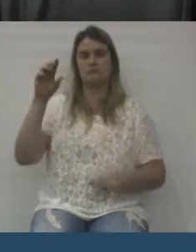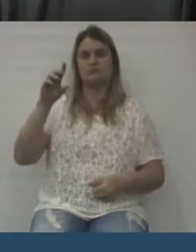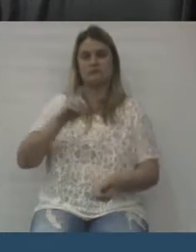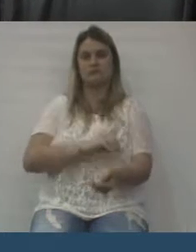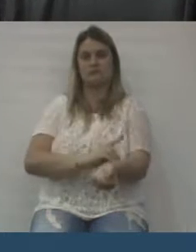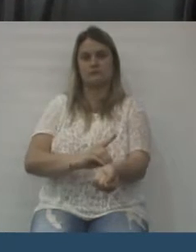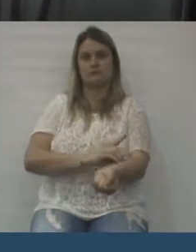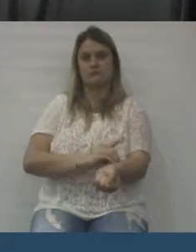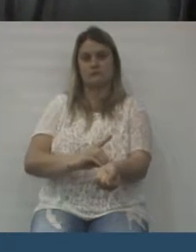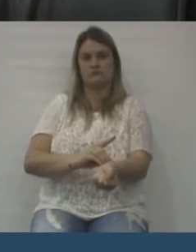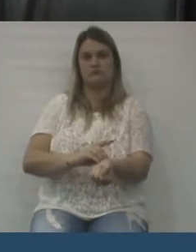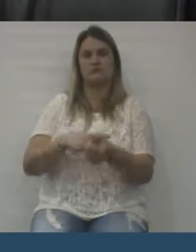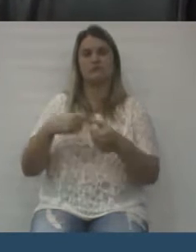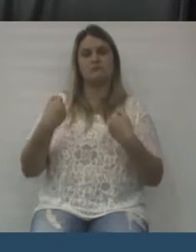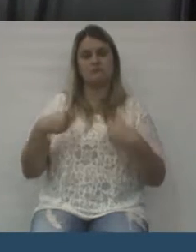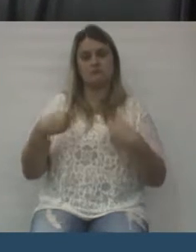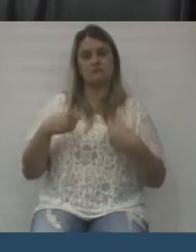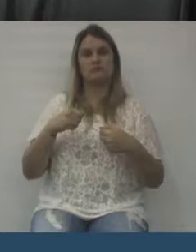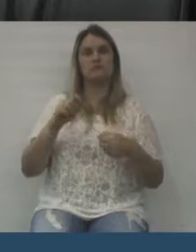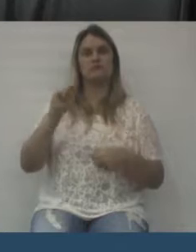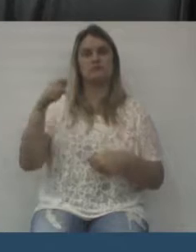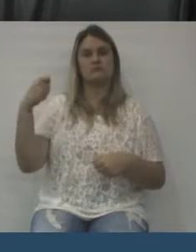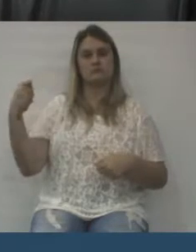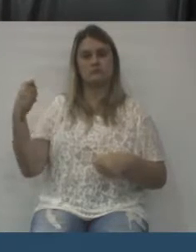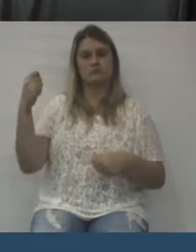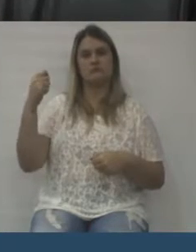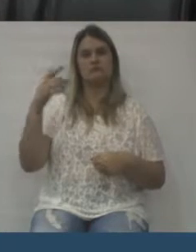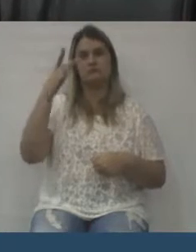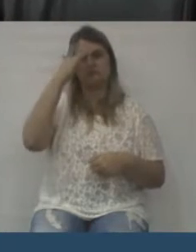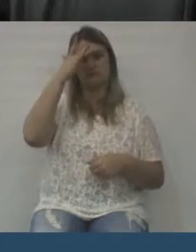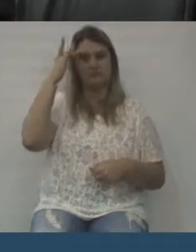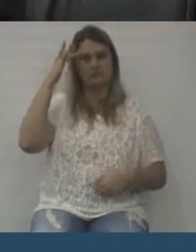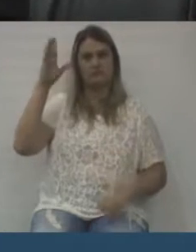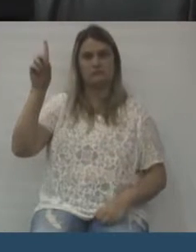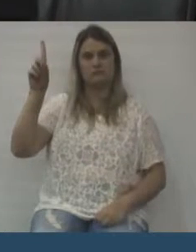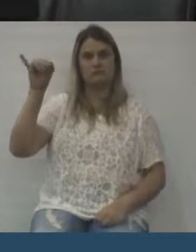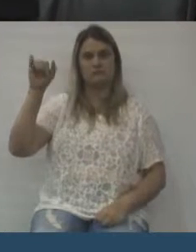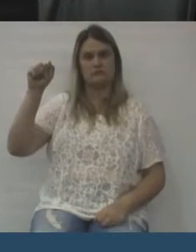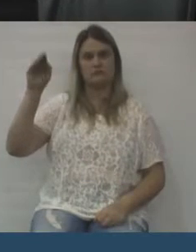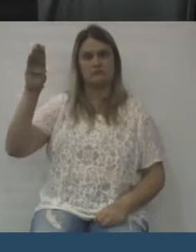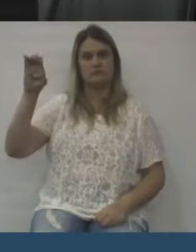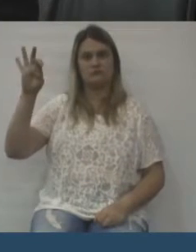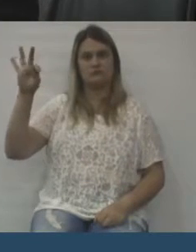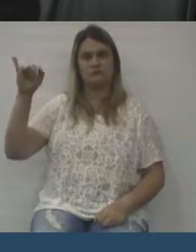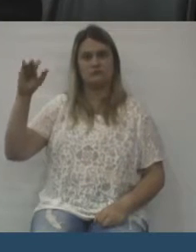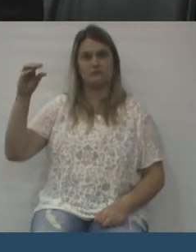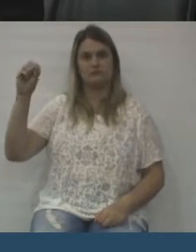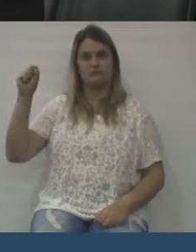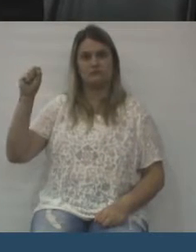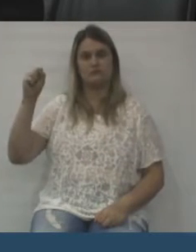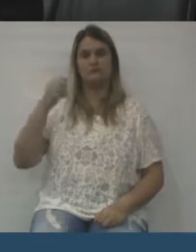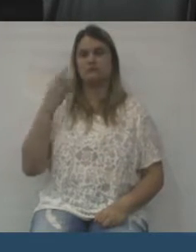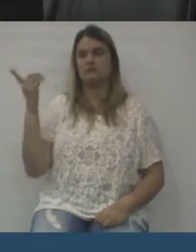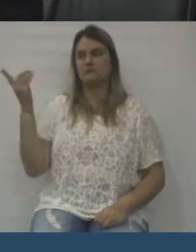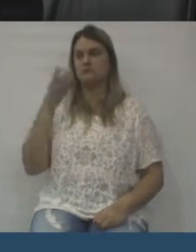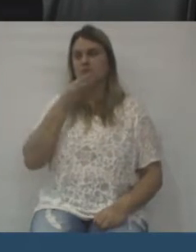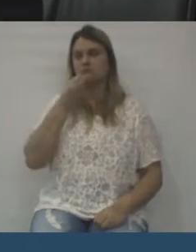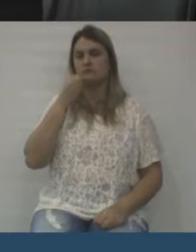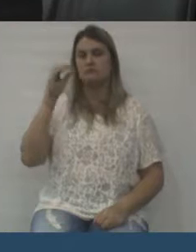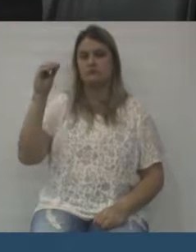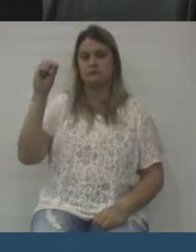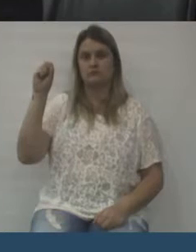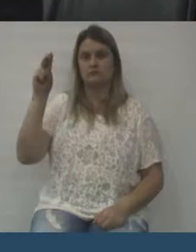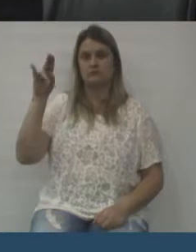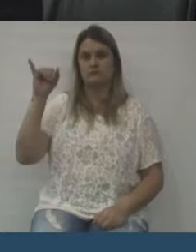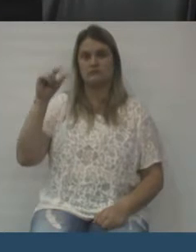dos diabéticos, nossa cidade precisa de uma associação para diabéticos e Osni tem essa ideia, esse desejo